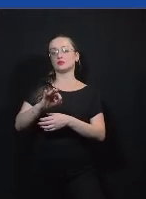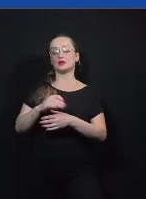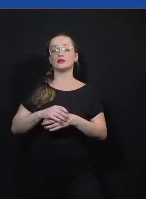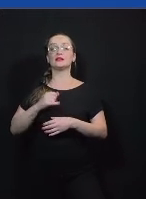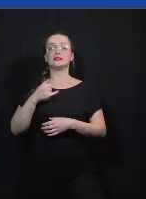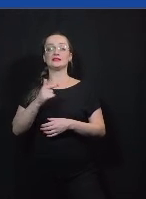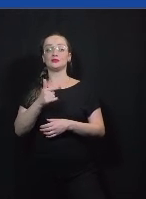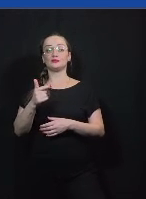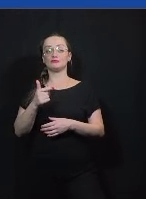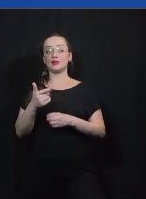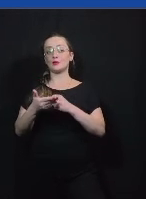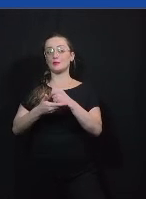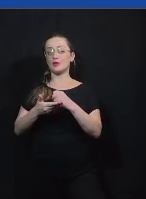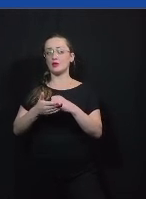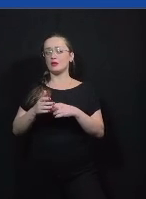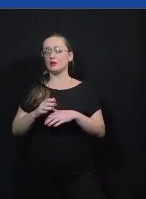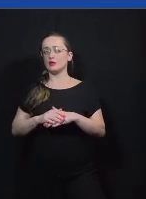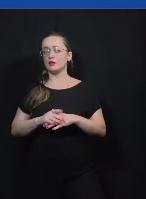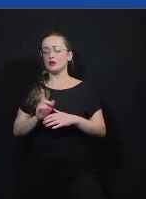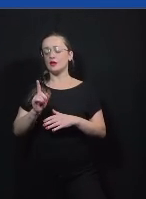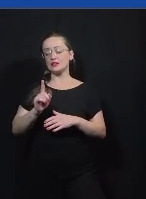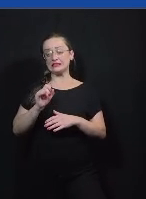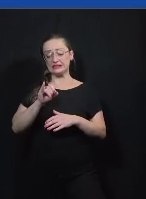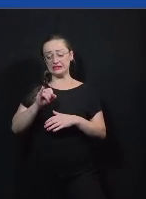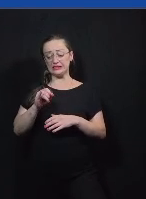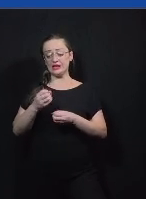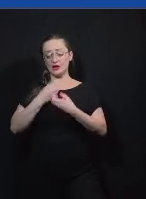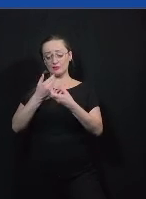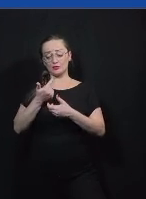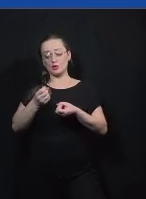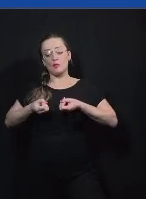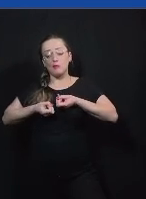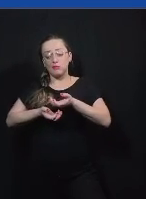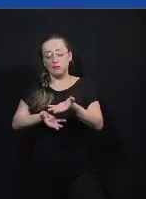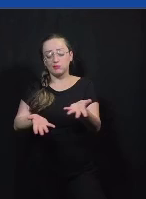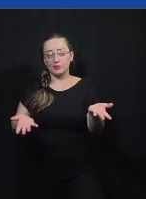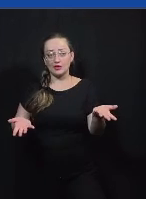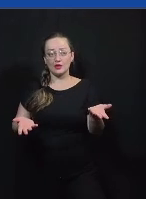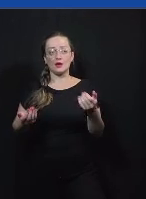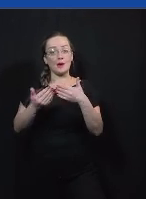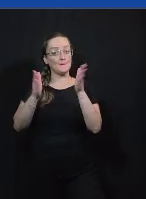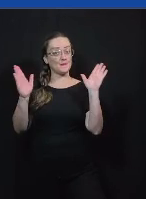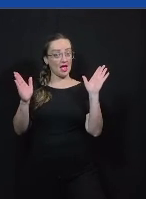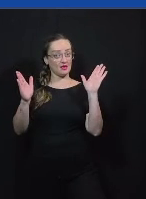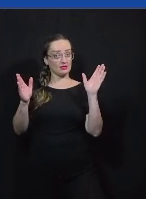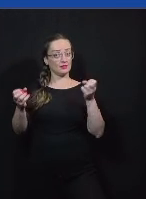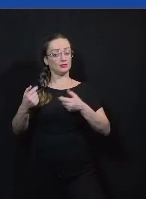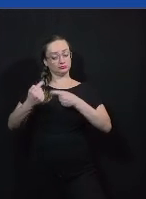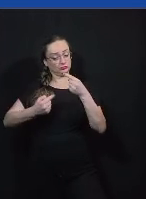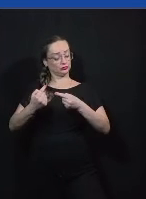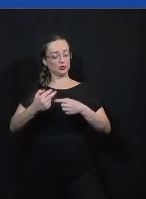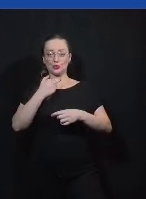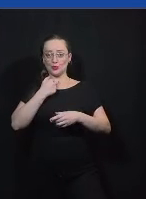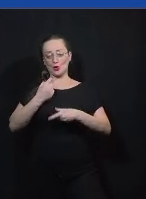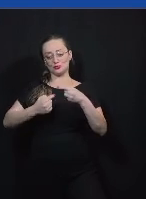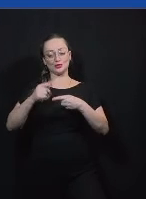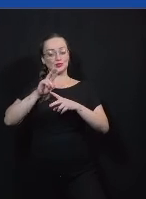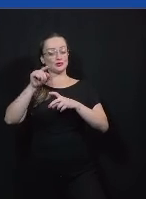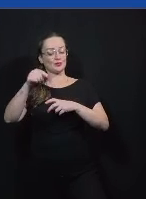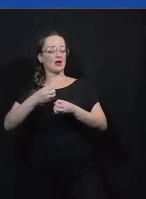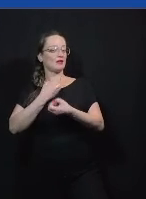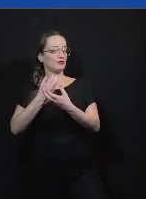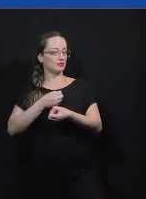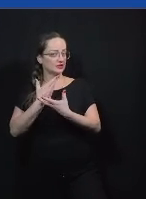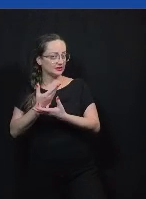esse princípio ela vira um dogma então se uma informação não é distribuída não é aberta para discussão para as pessoas poderem